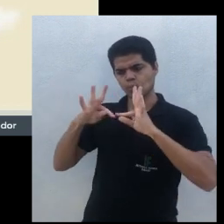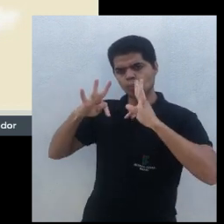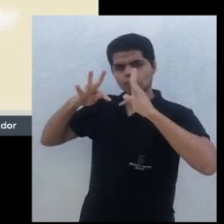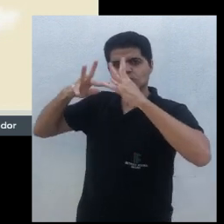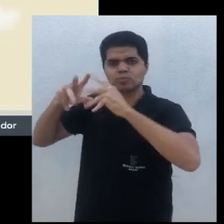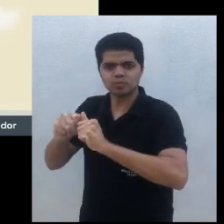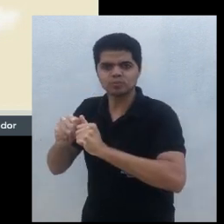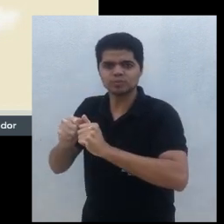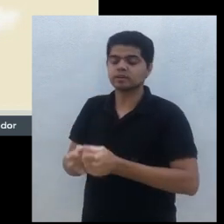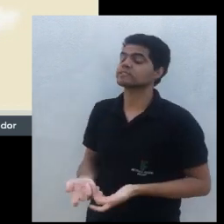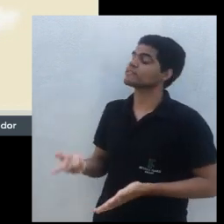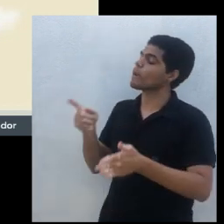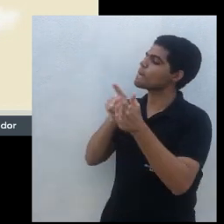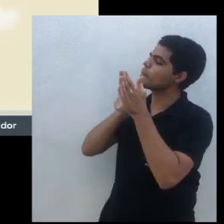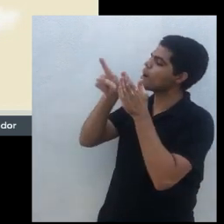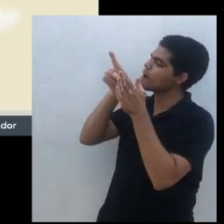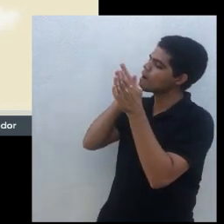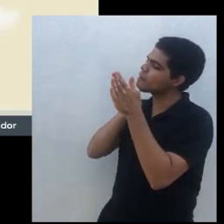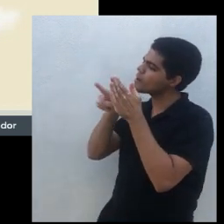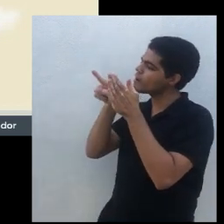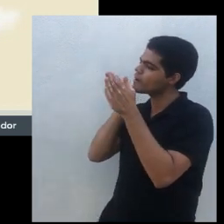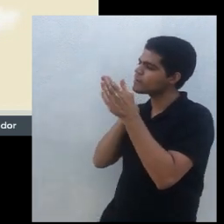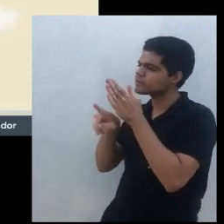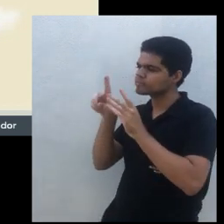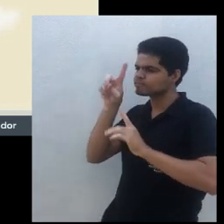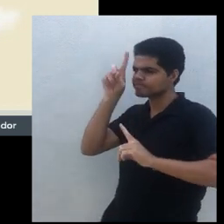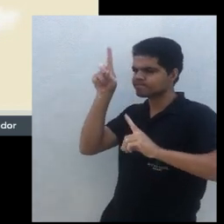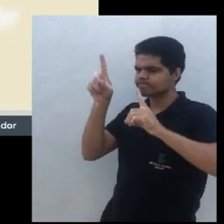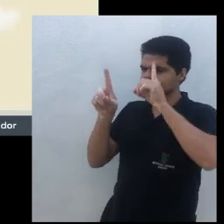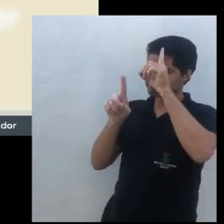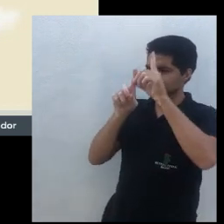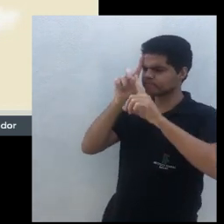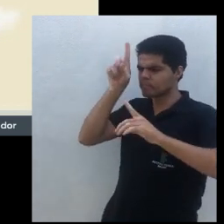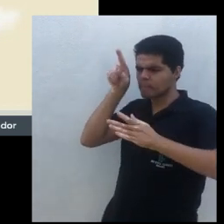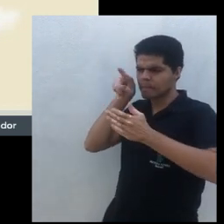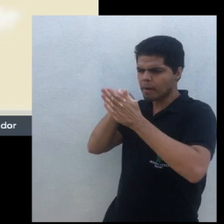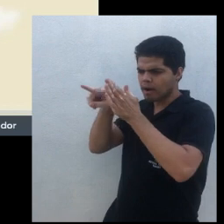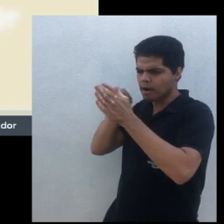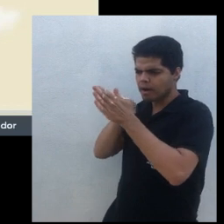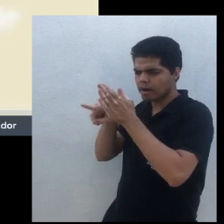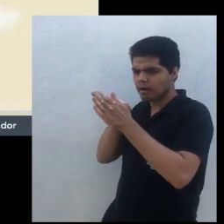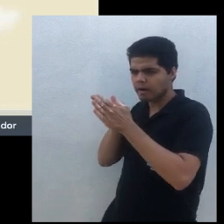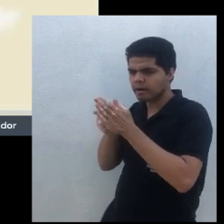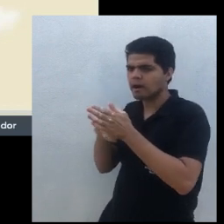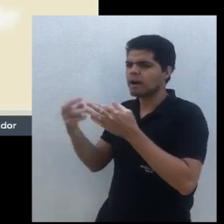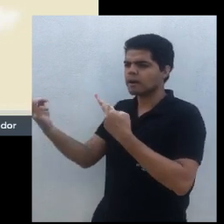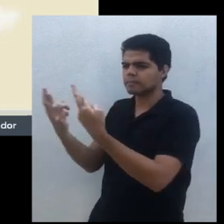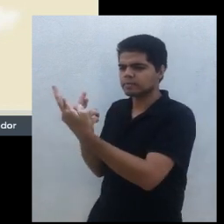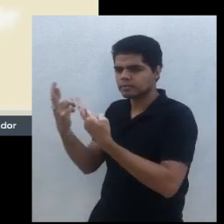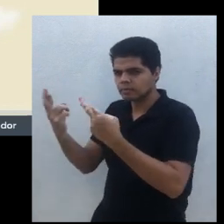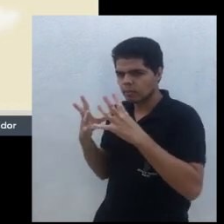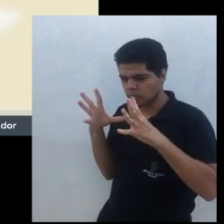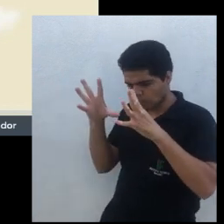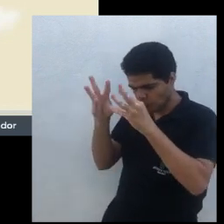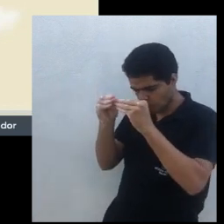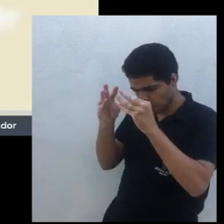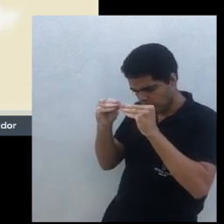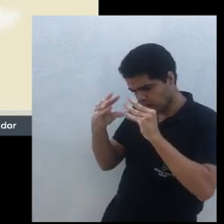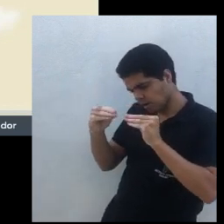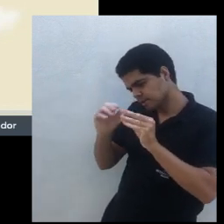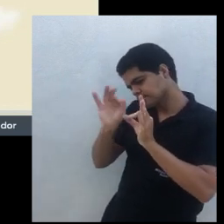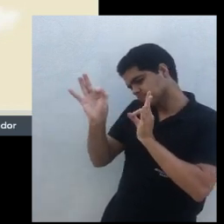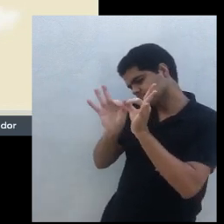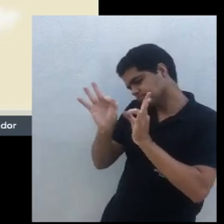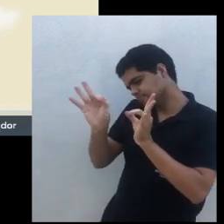faz essas perguntas-chave, a gente vai fazendo essas perguntas-chave, e de acordo com essas perguntas-chave, a gente vai montando para ele